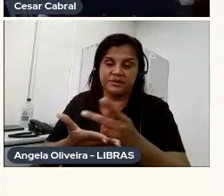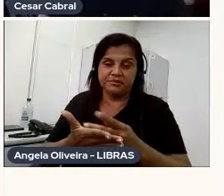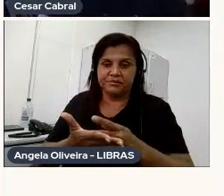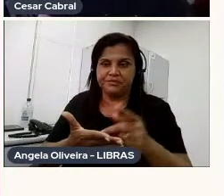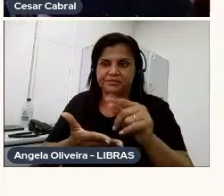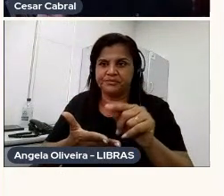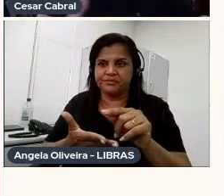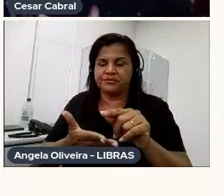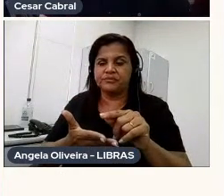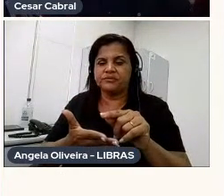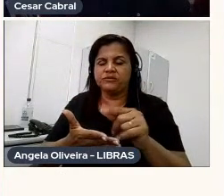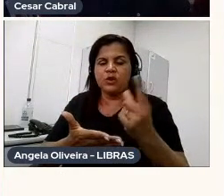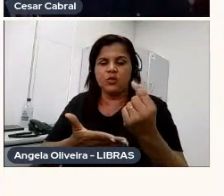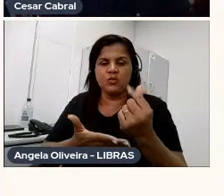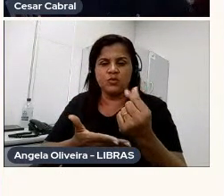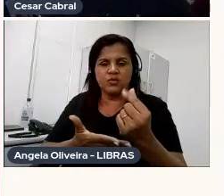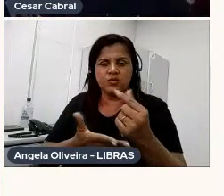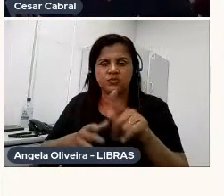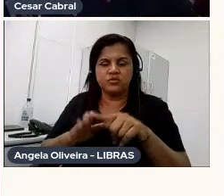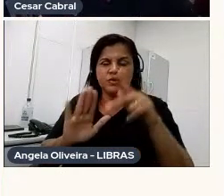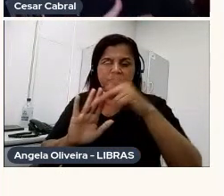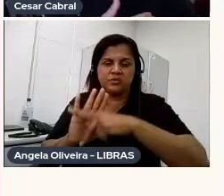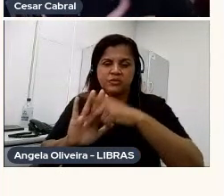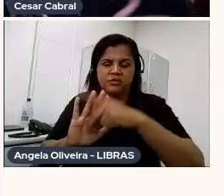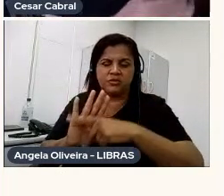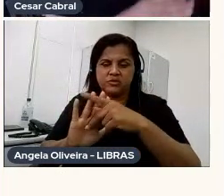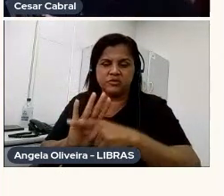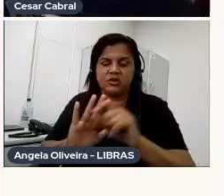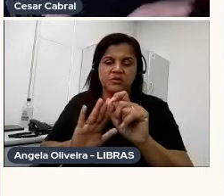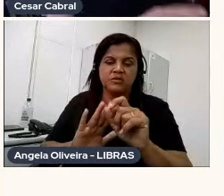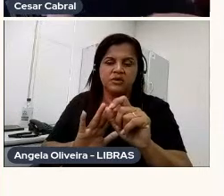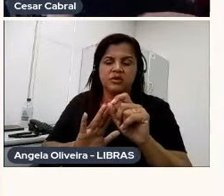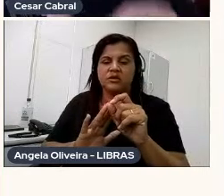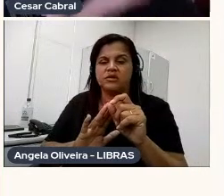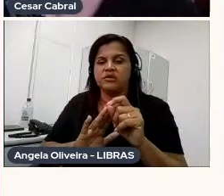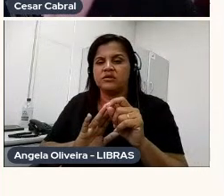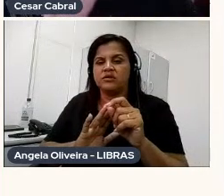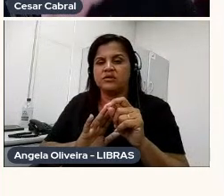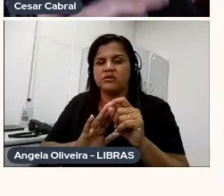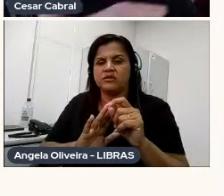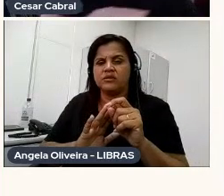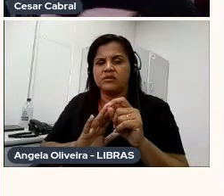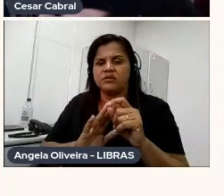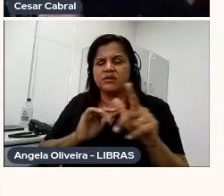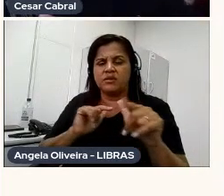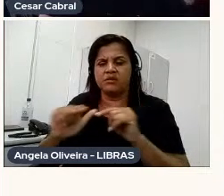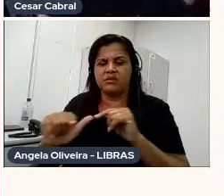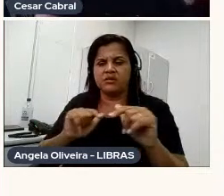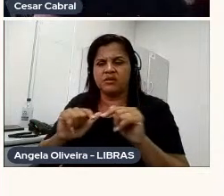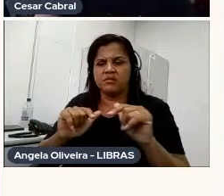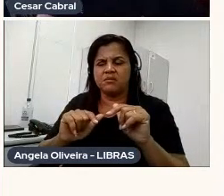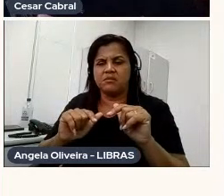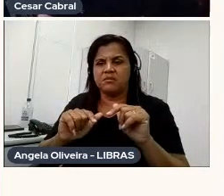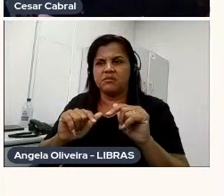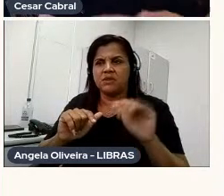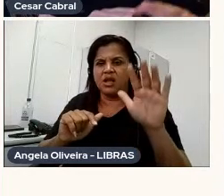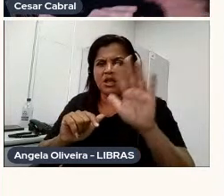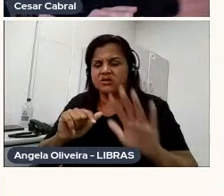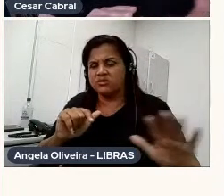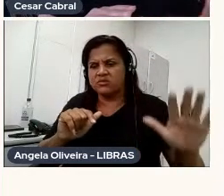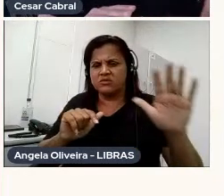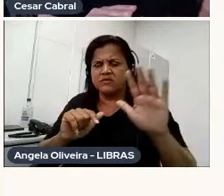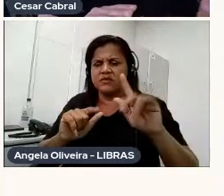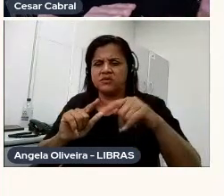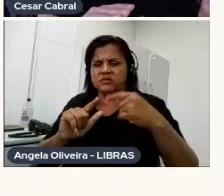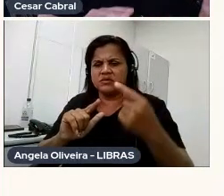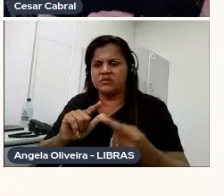também é um projeto que... que trabalha esse universo, né, eu vou mostrar um pouquinho depois, claro que eu